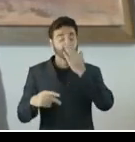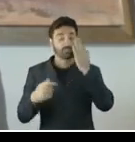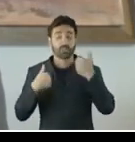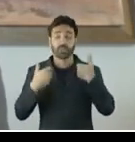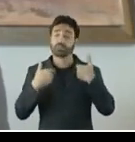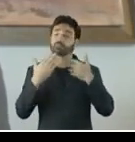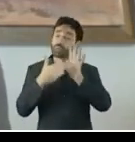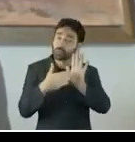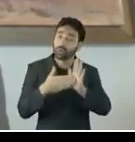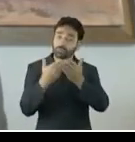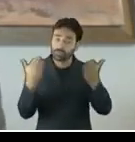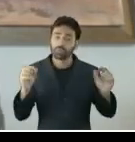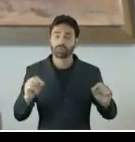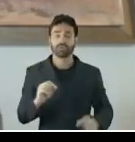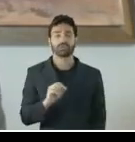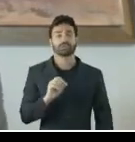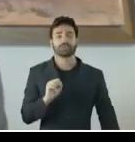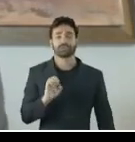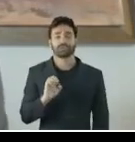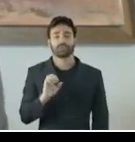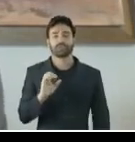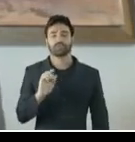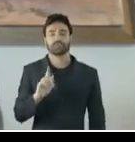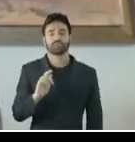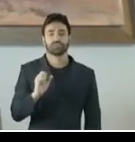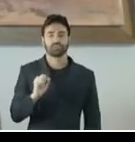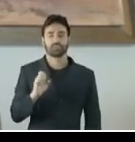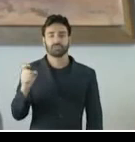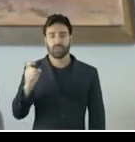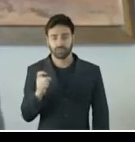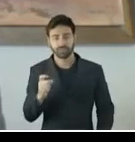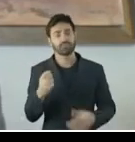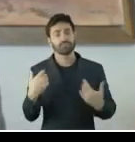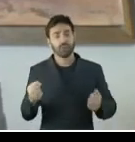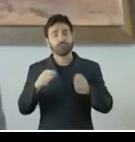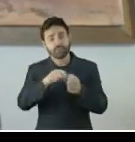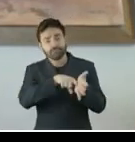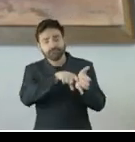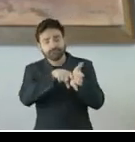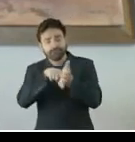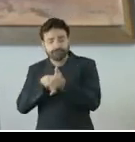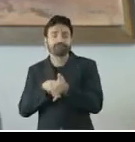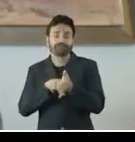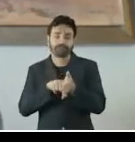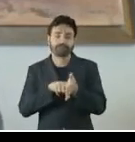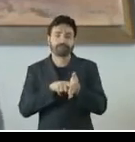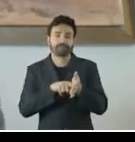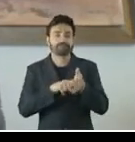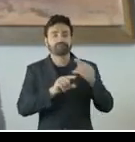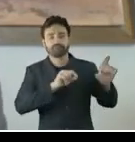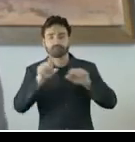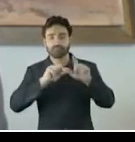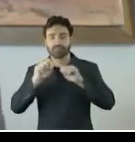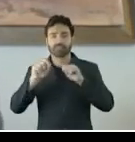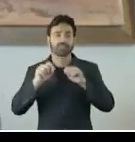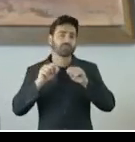determine a CGSEX a realização de auditoria operacional em órgãos de administração pública federal a serem selecionados com base em